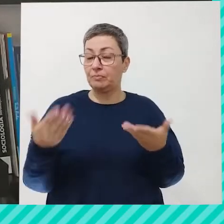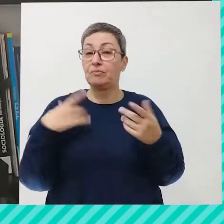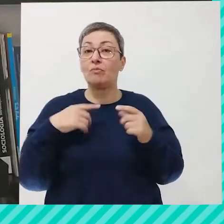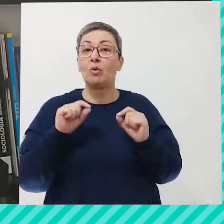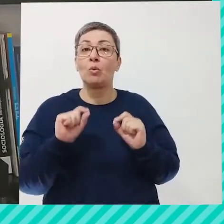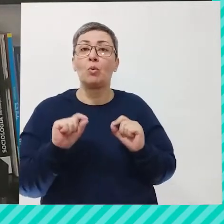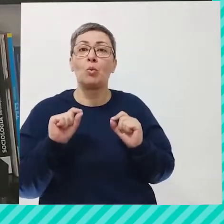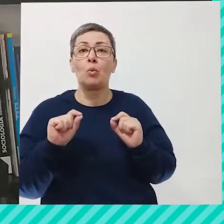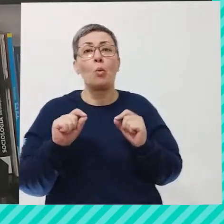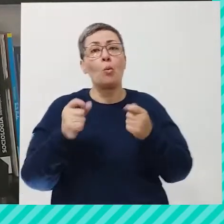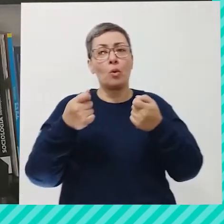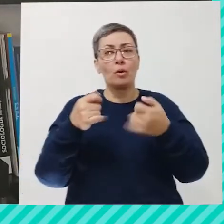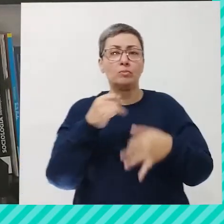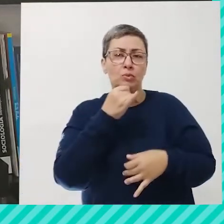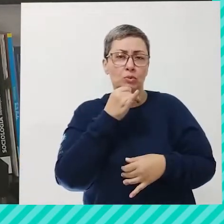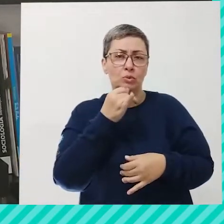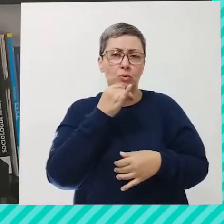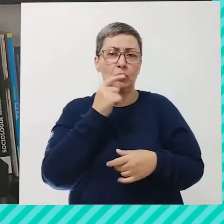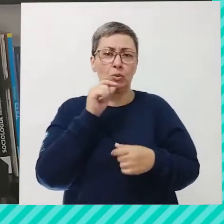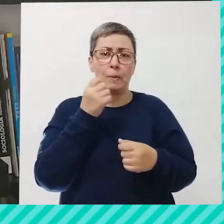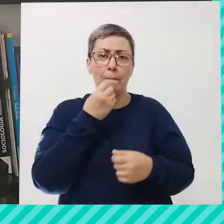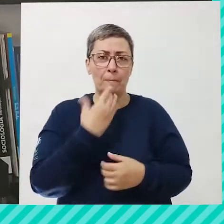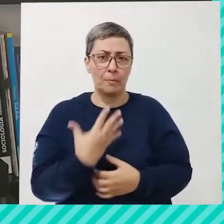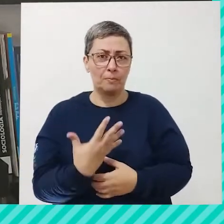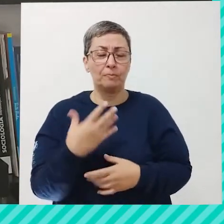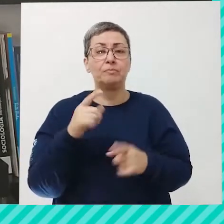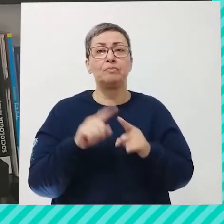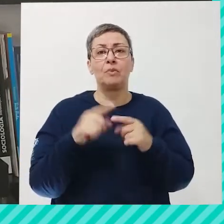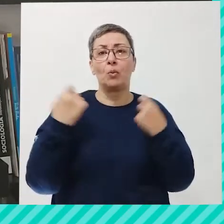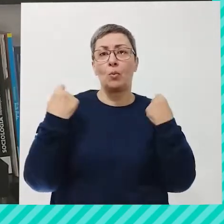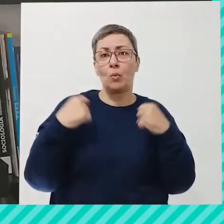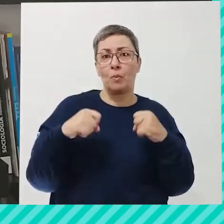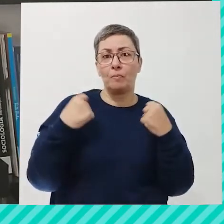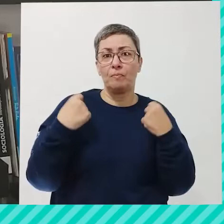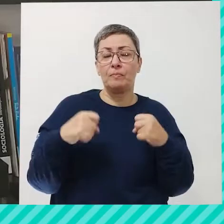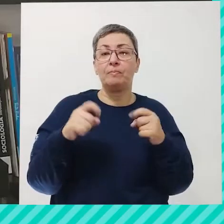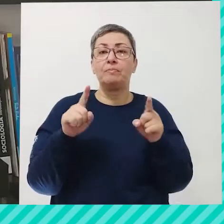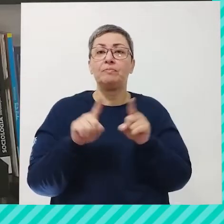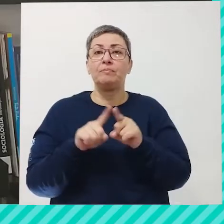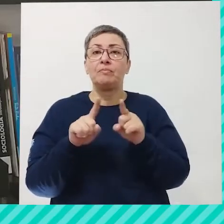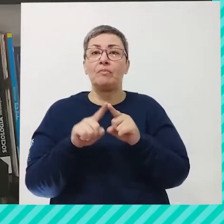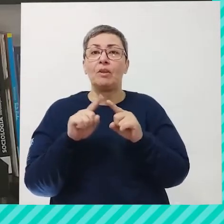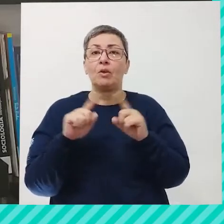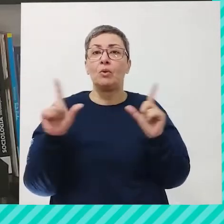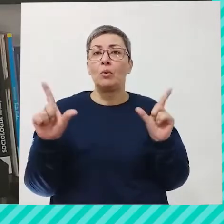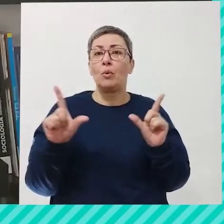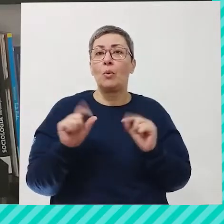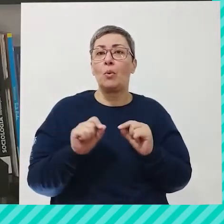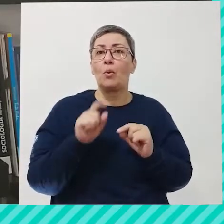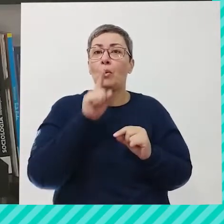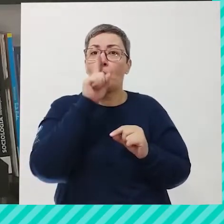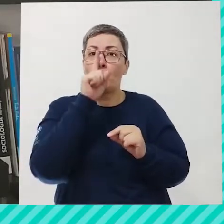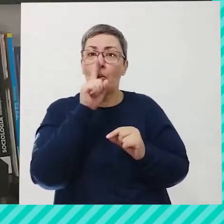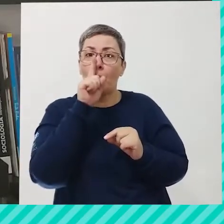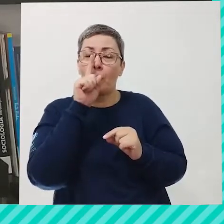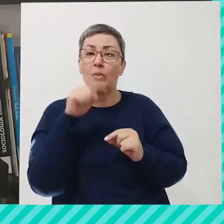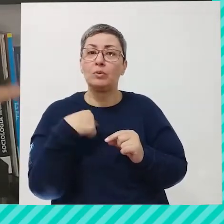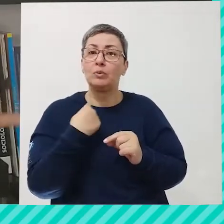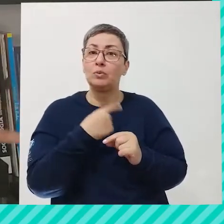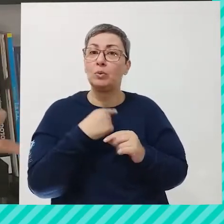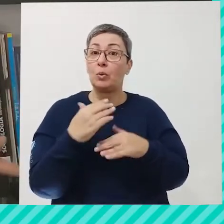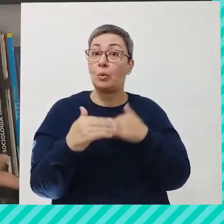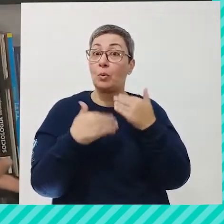dando alguns exemplos aí dos benefícios, ó. A atividade física, ela reduz riscos de nós